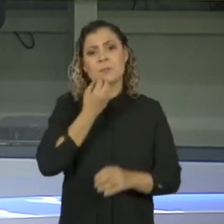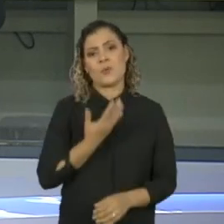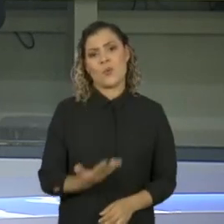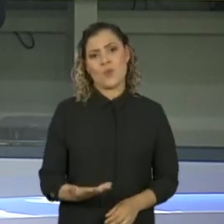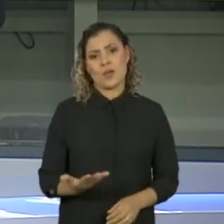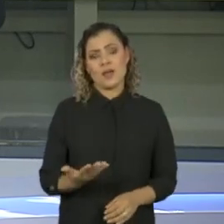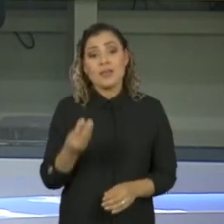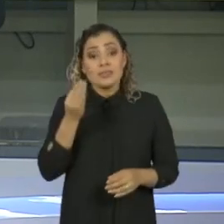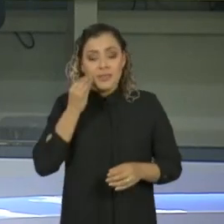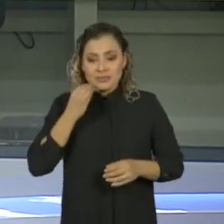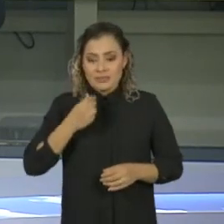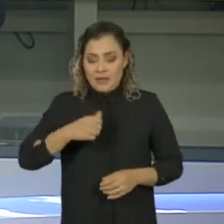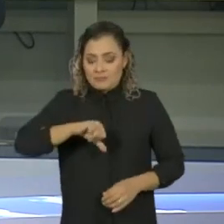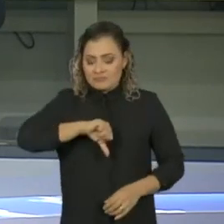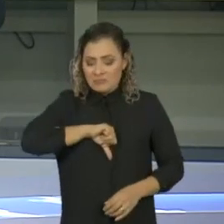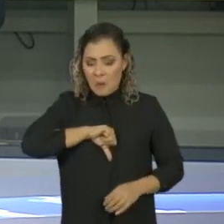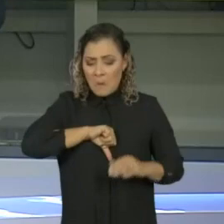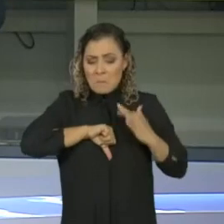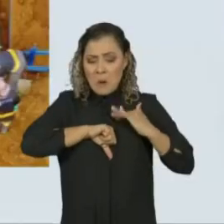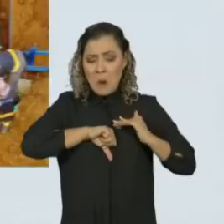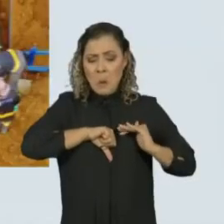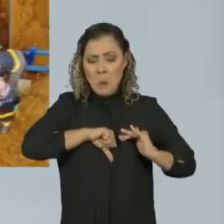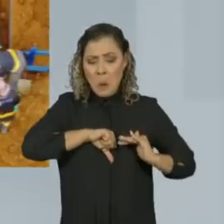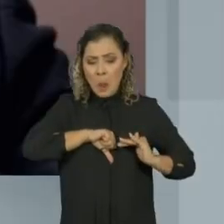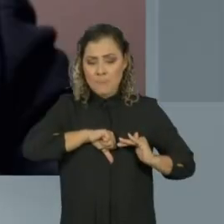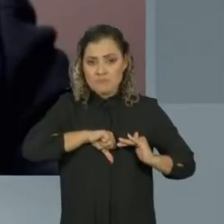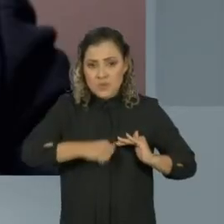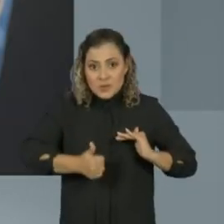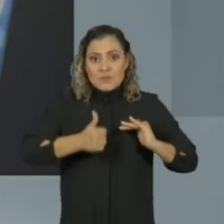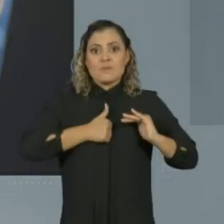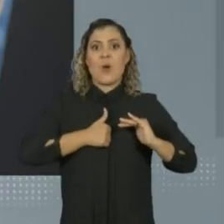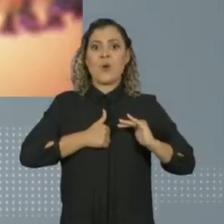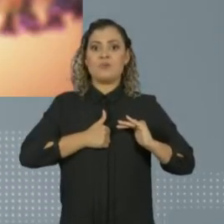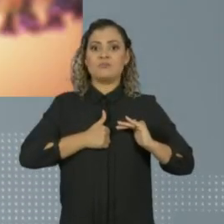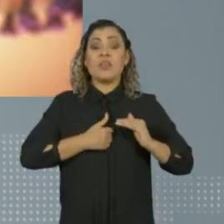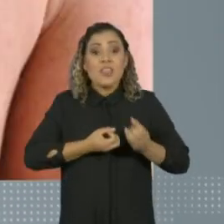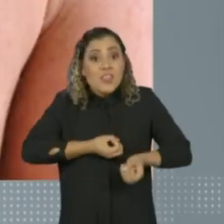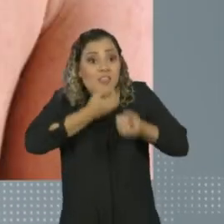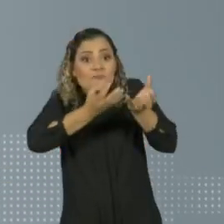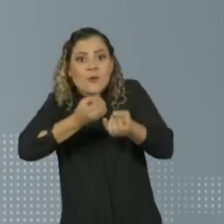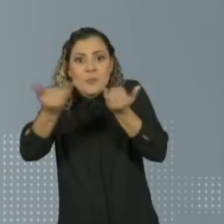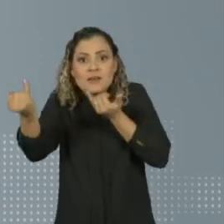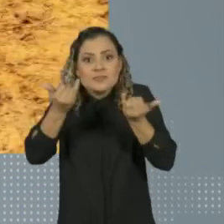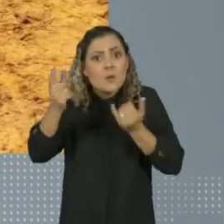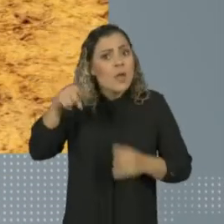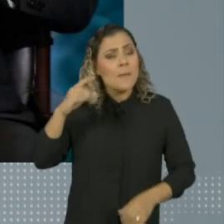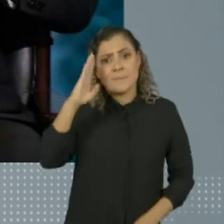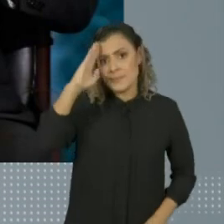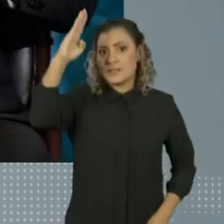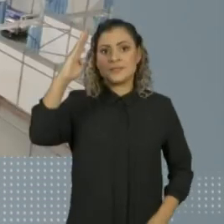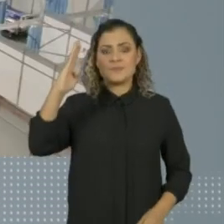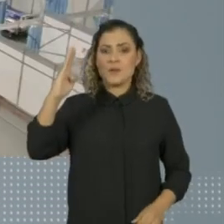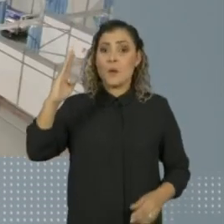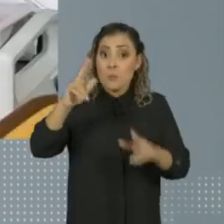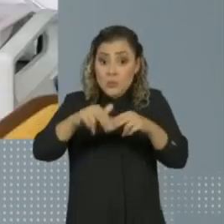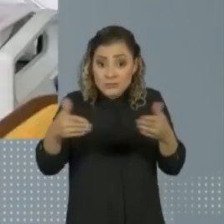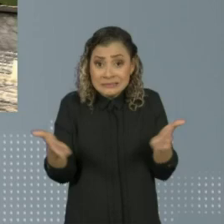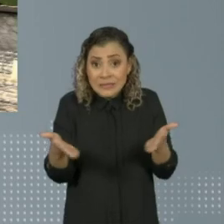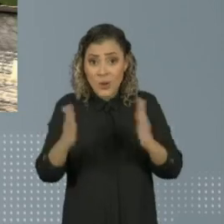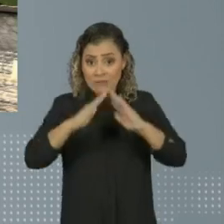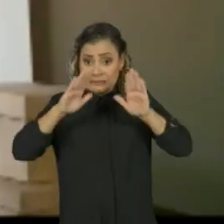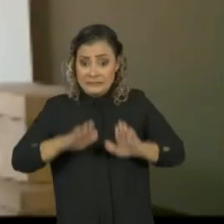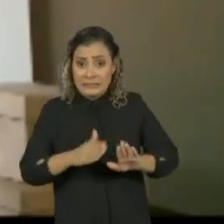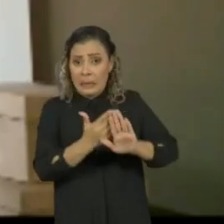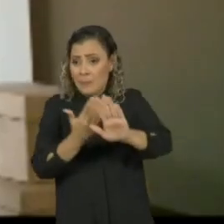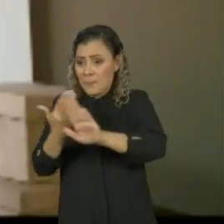melhorem o bem-estar para enfrentar a crise. Informação é necessidade básica, mas durante a quarentena virou